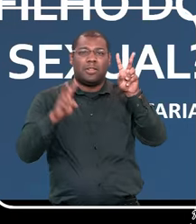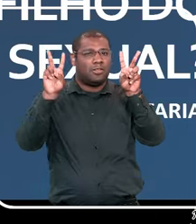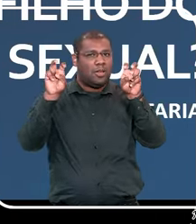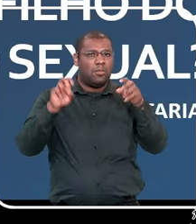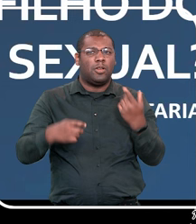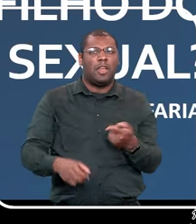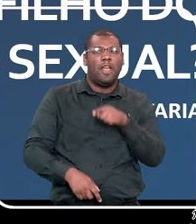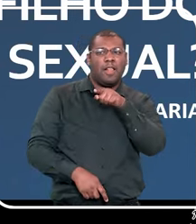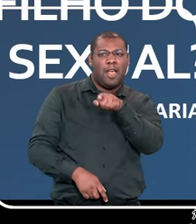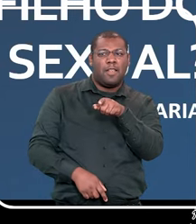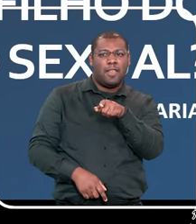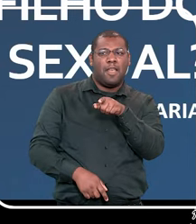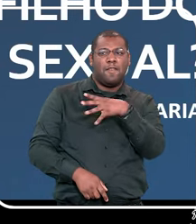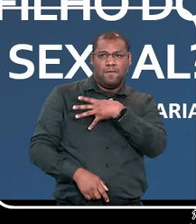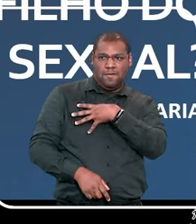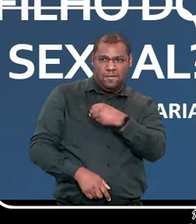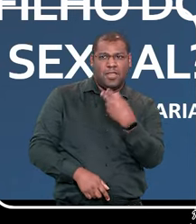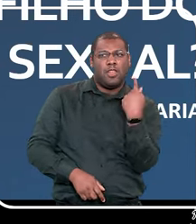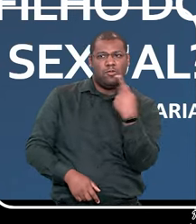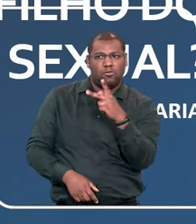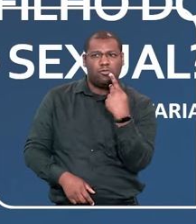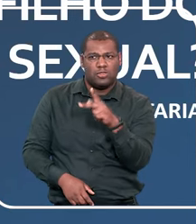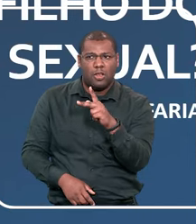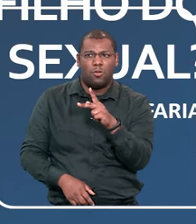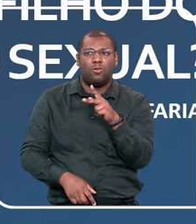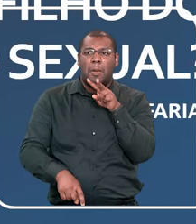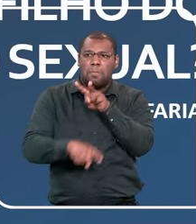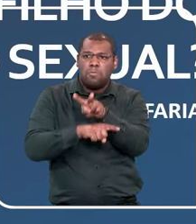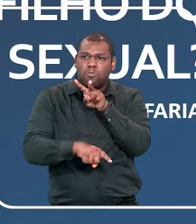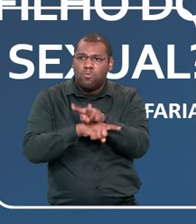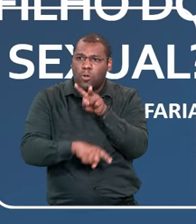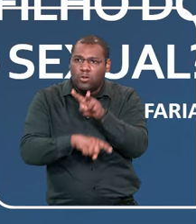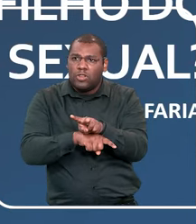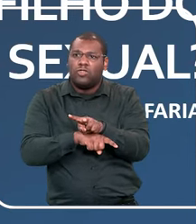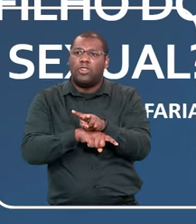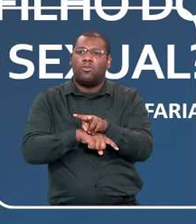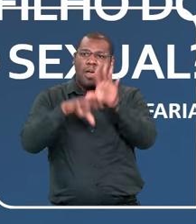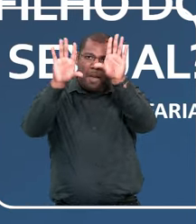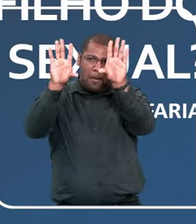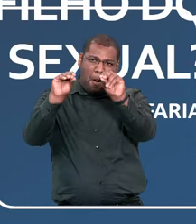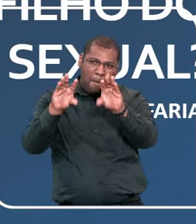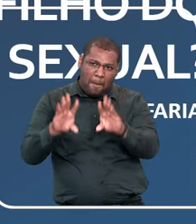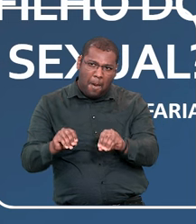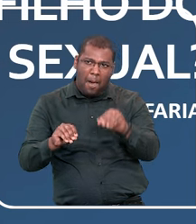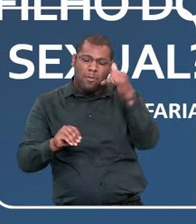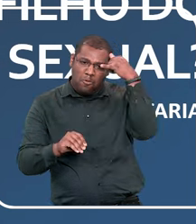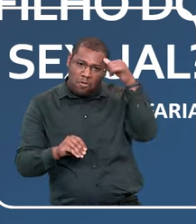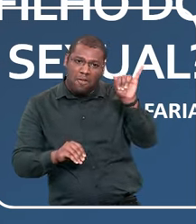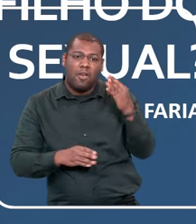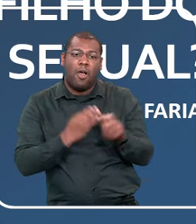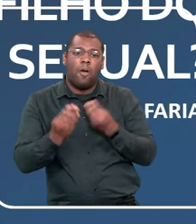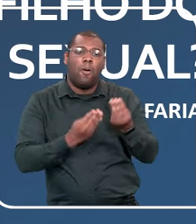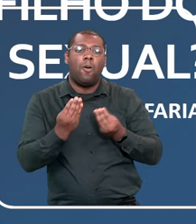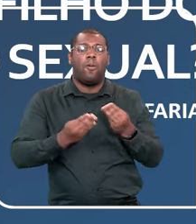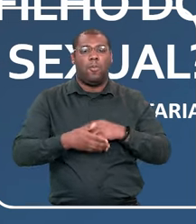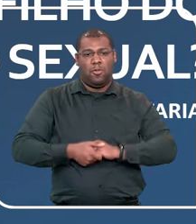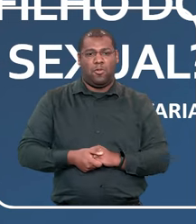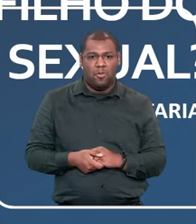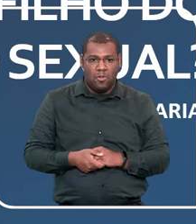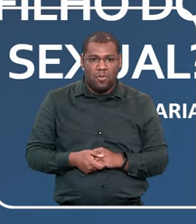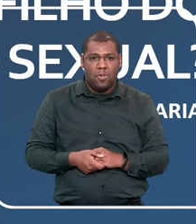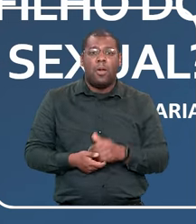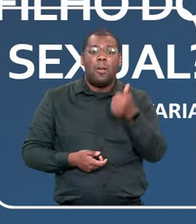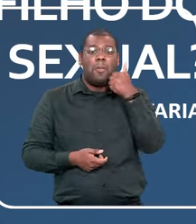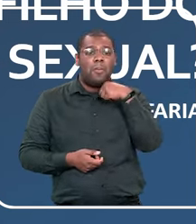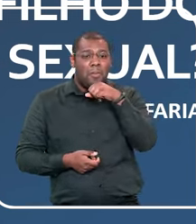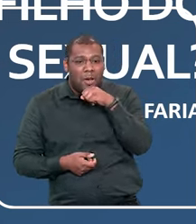é como proteger seu filho do abuso sexual. Na tela aparece uma mãe cuidando de um filho, protegendo ele do